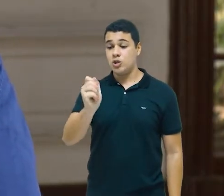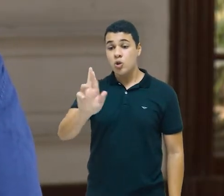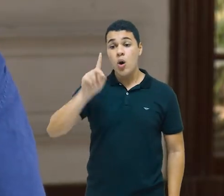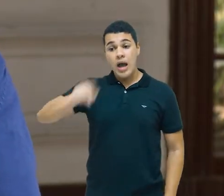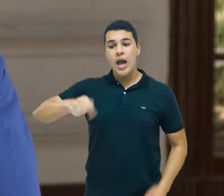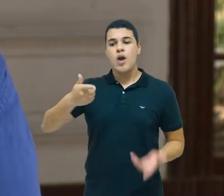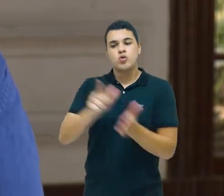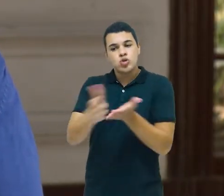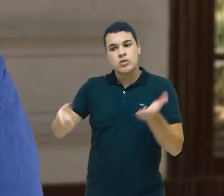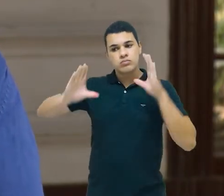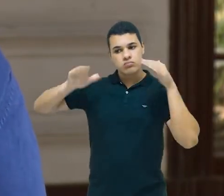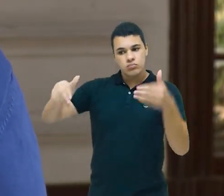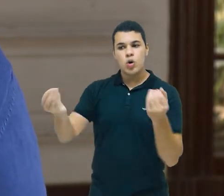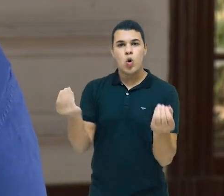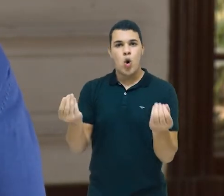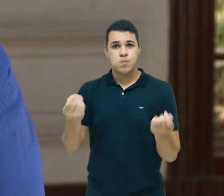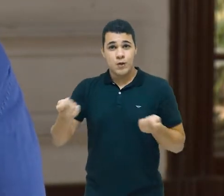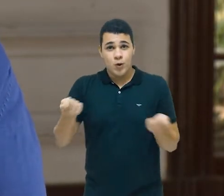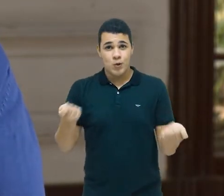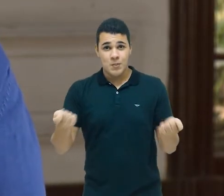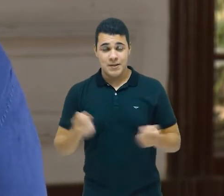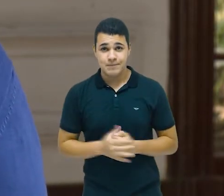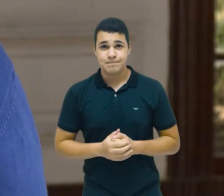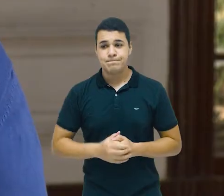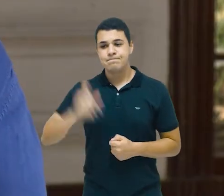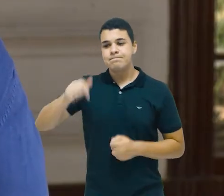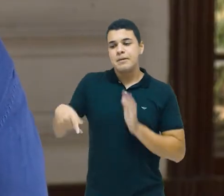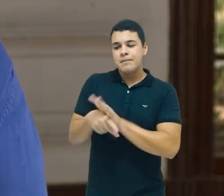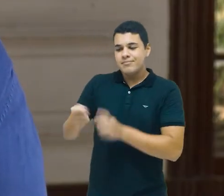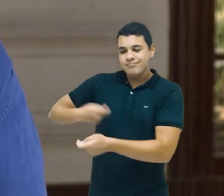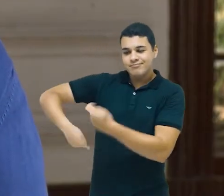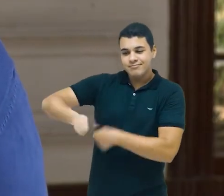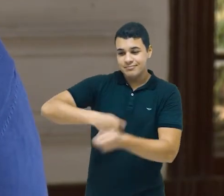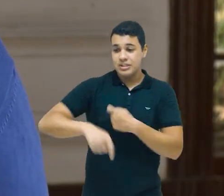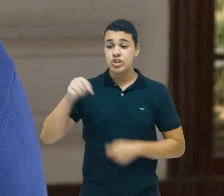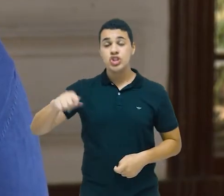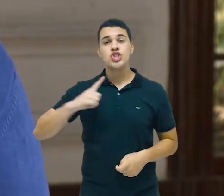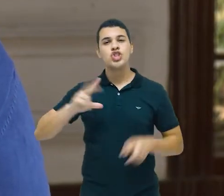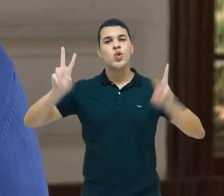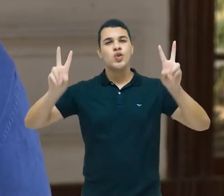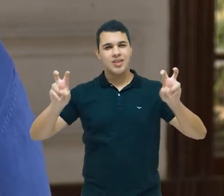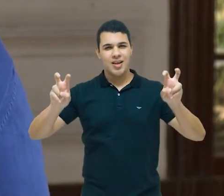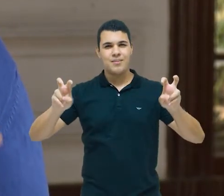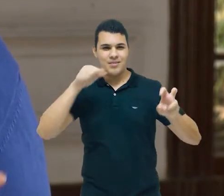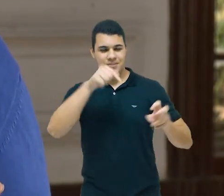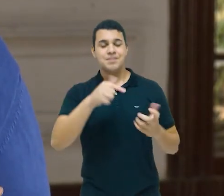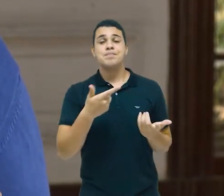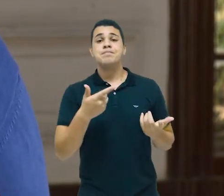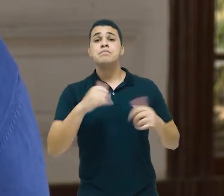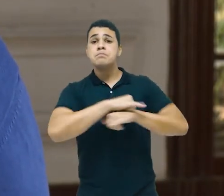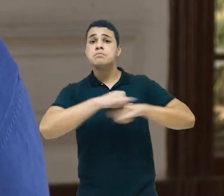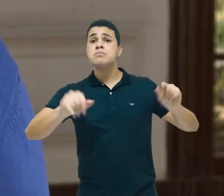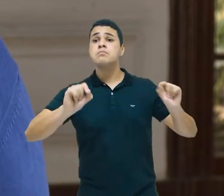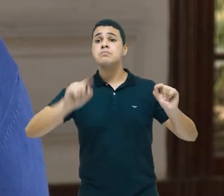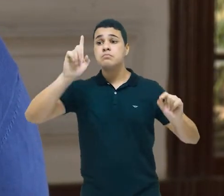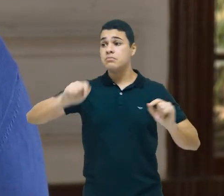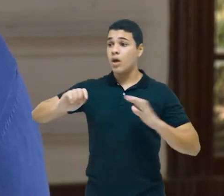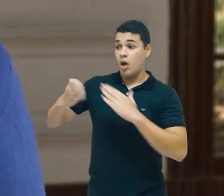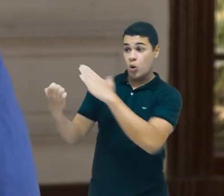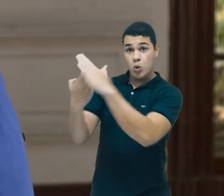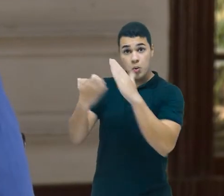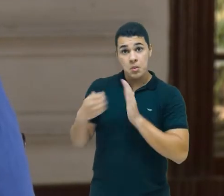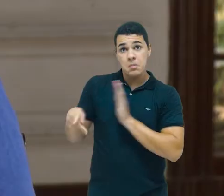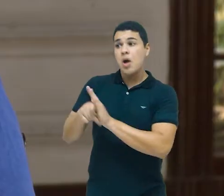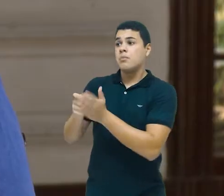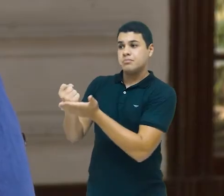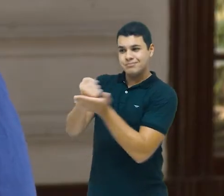especializado em economia, em negócios. Havia uma manchete dizendo que a Companhia Siderúrgica Nacional